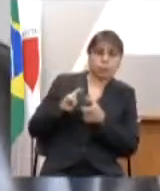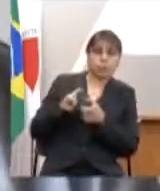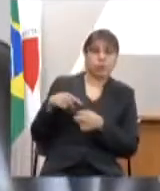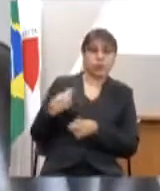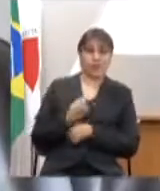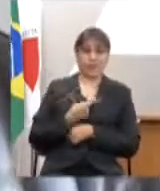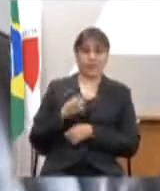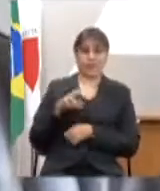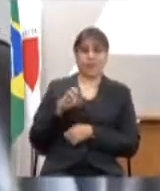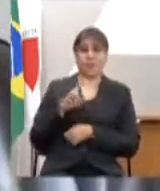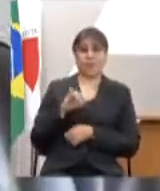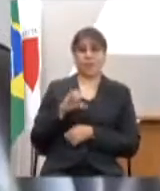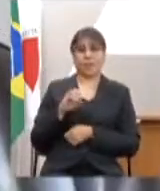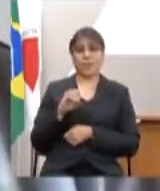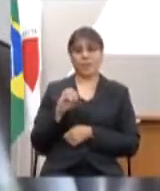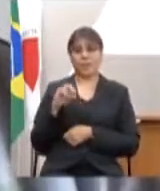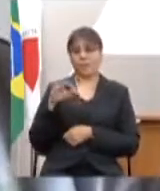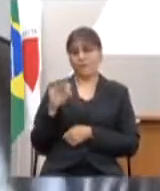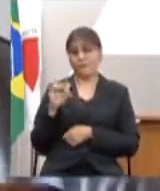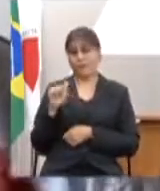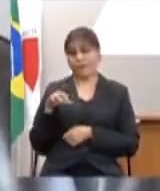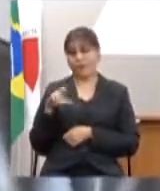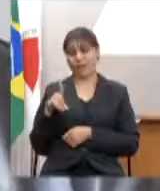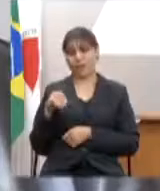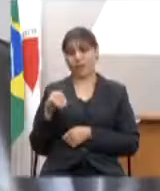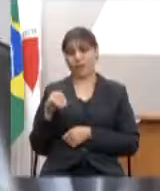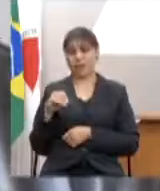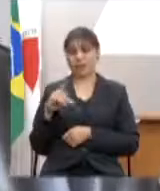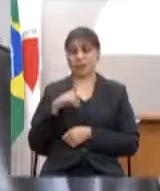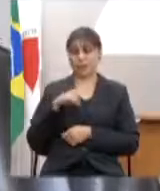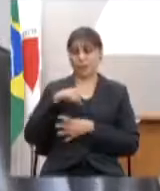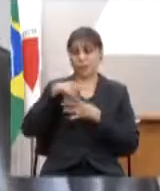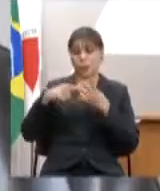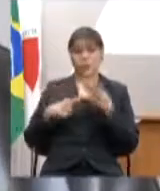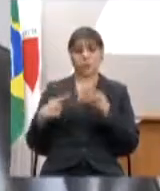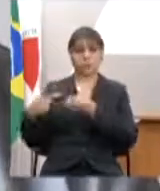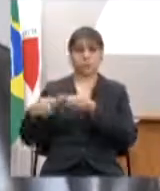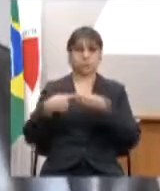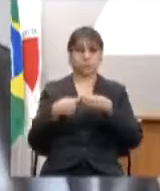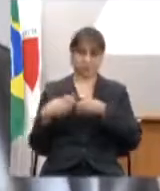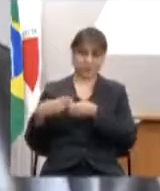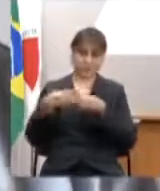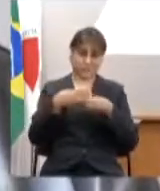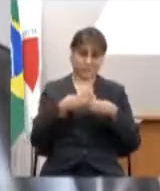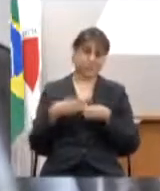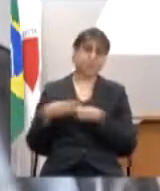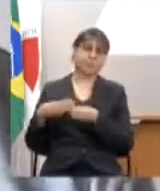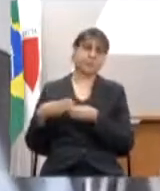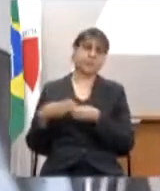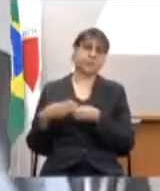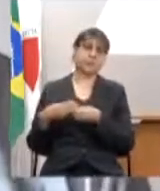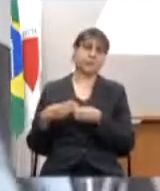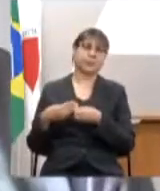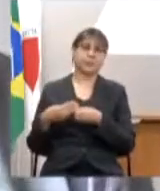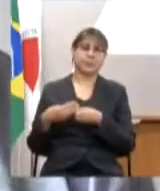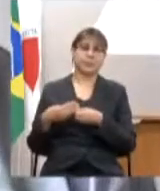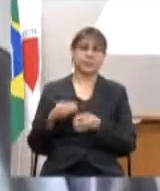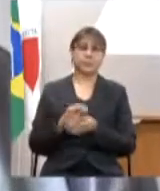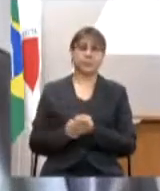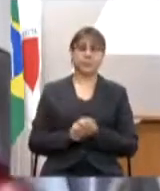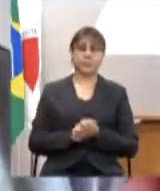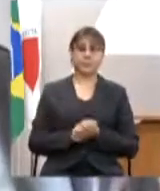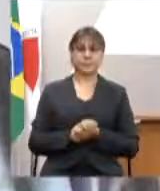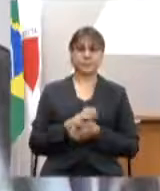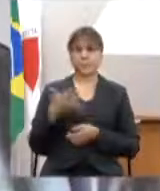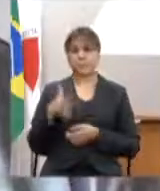Fanado que é a base de quatro municípios que aí é 120 quilômetros mais ou menos esses municípios que